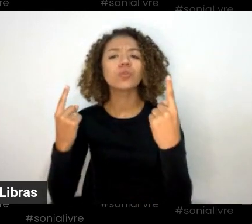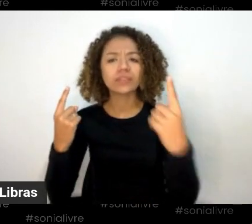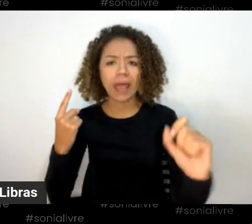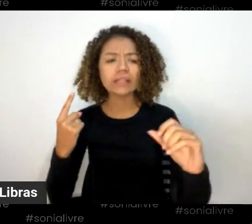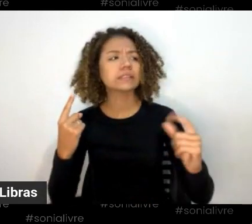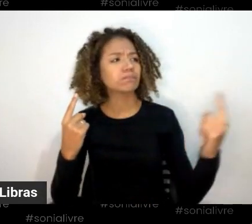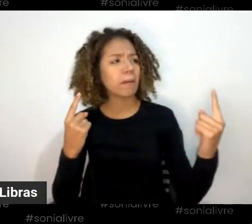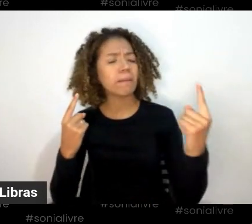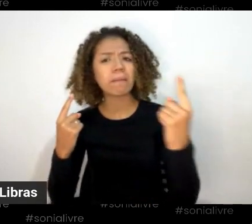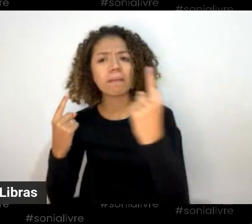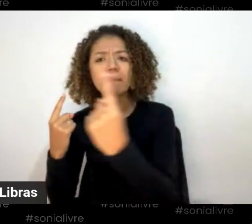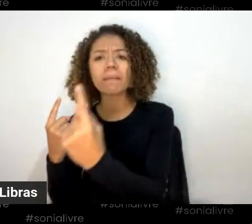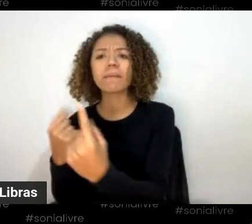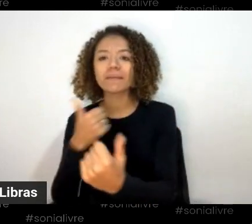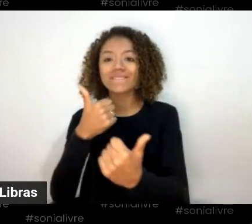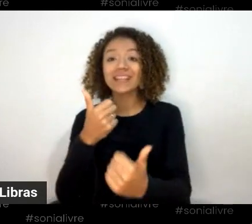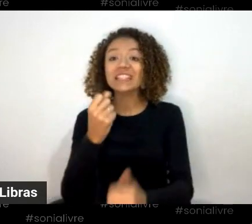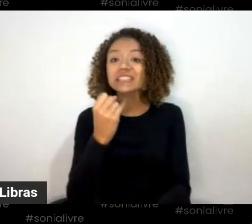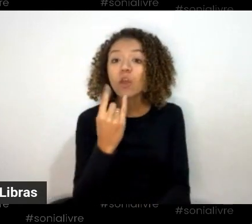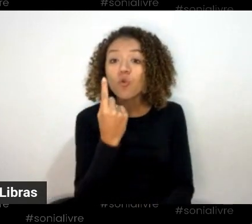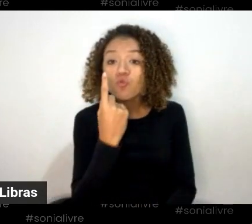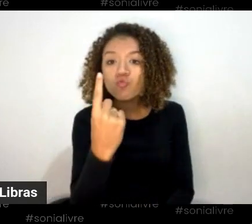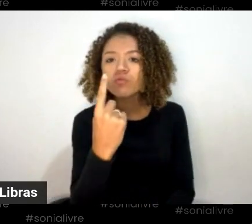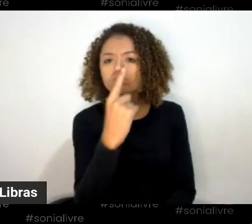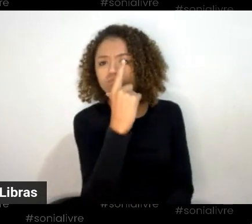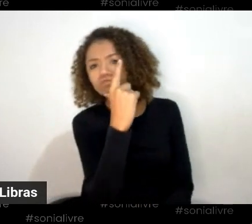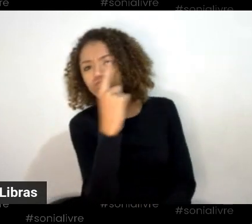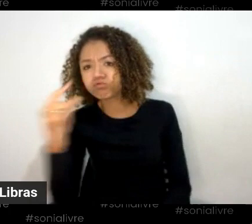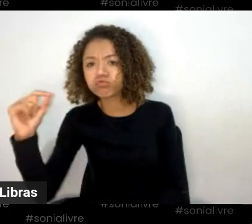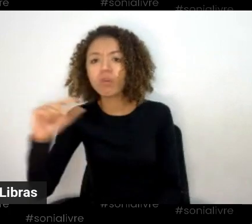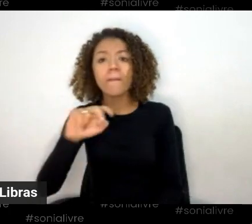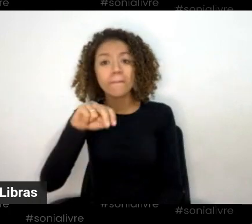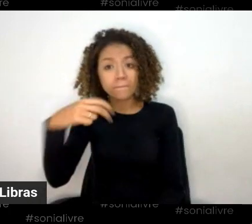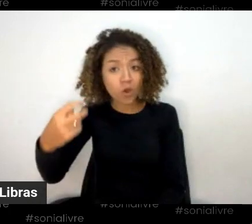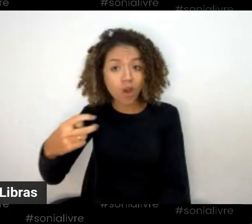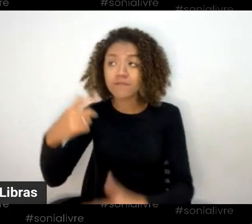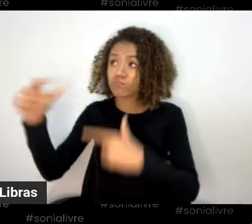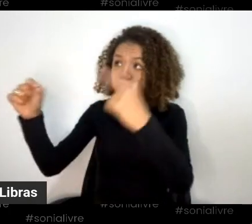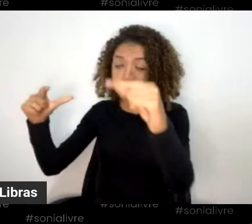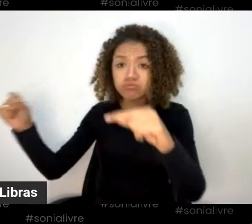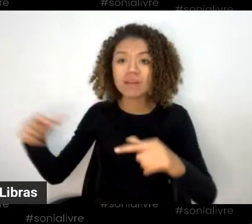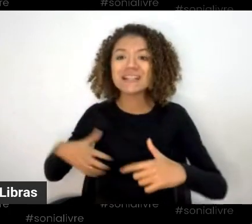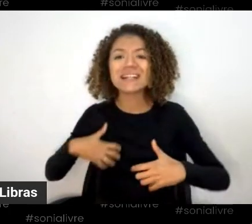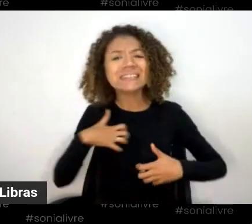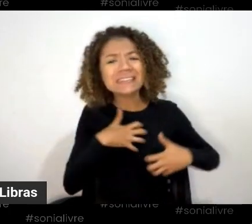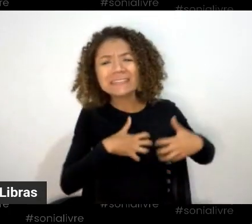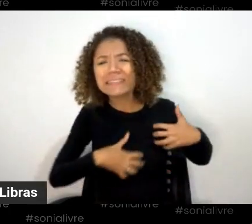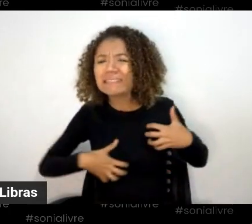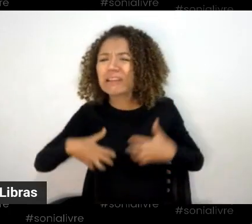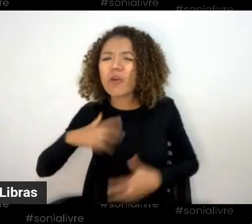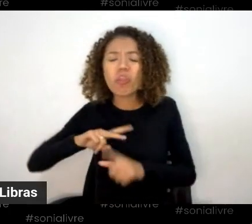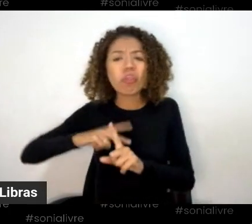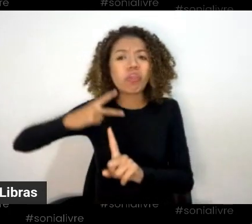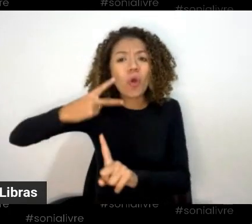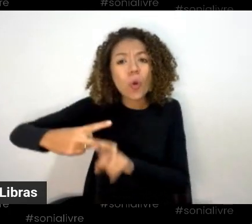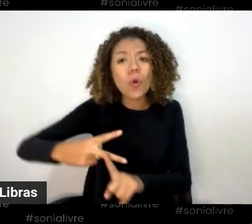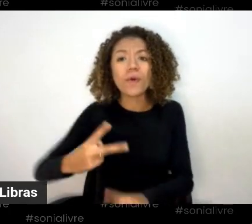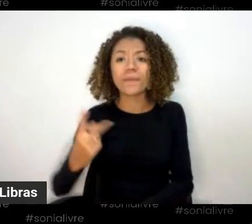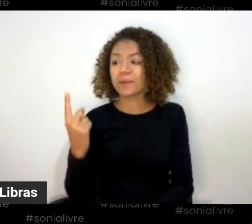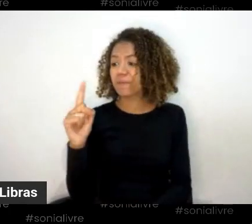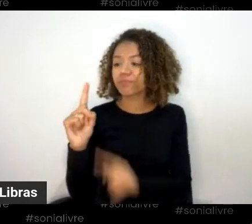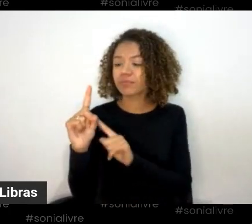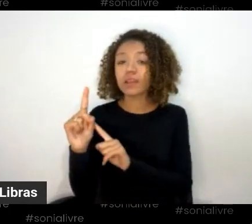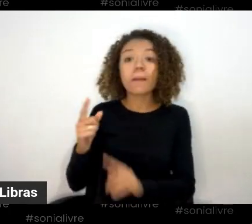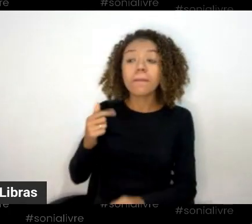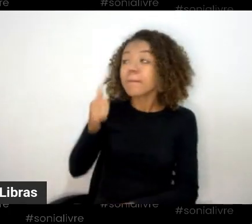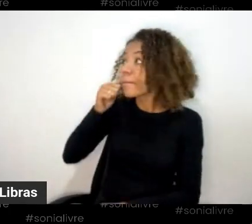que não ter nenhum. Mesmo estando todos aqui, o sofrimento e toda a angústia dela era tão grande que parecia que, mãe, calma, nós estamos